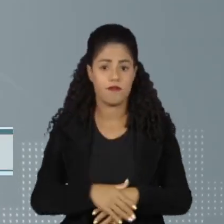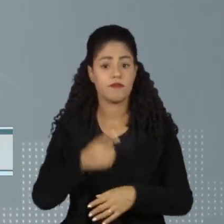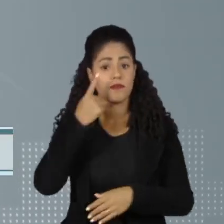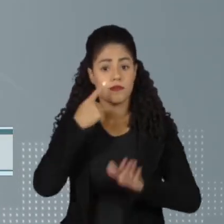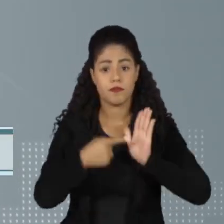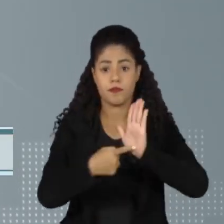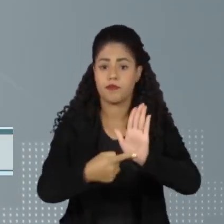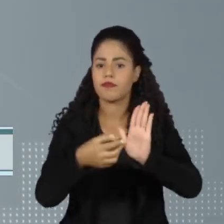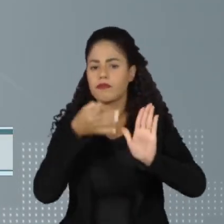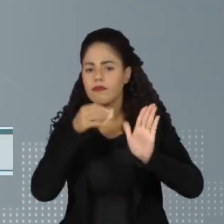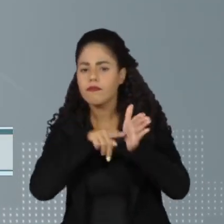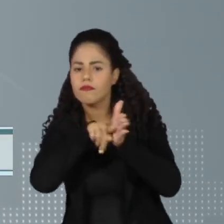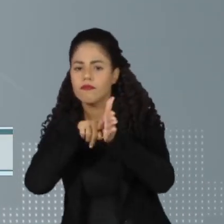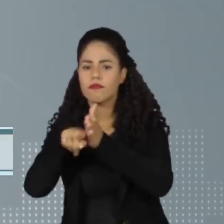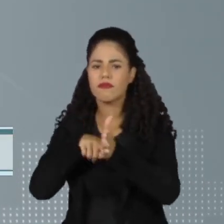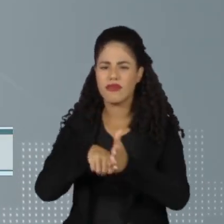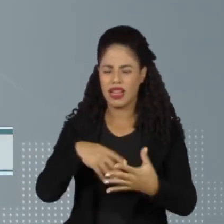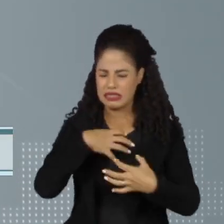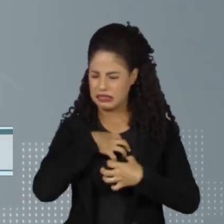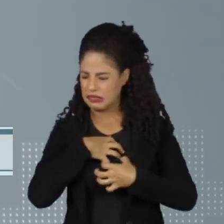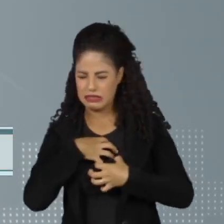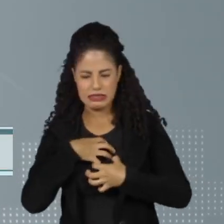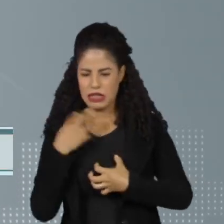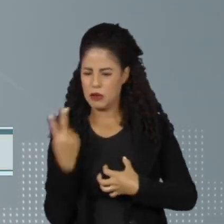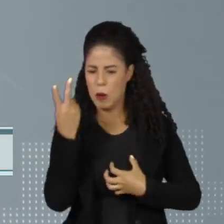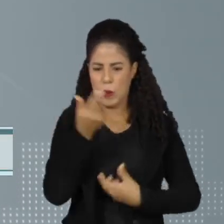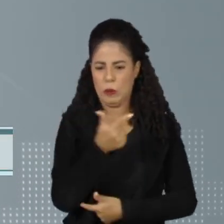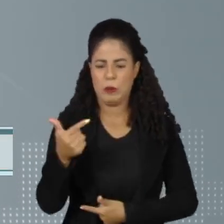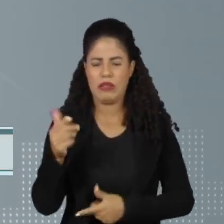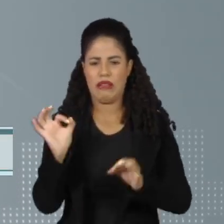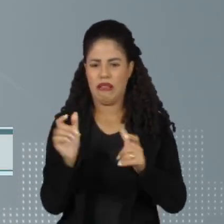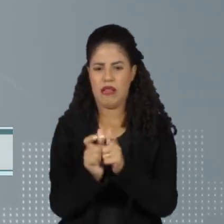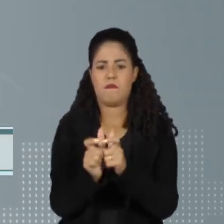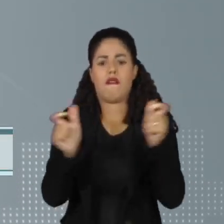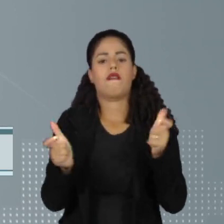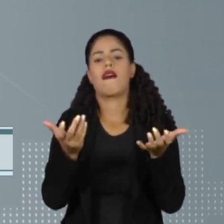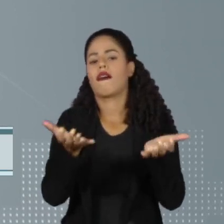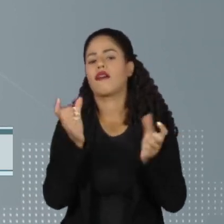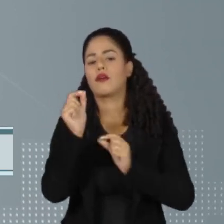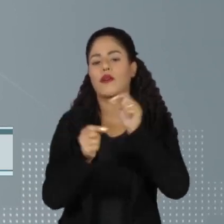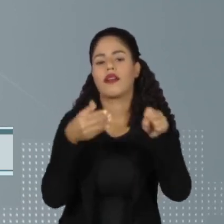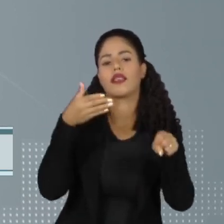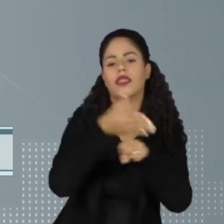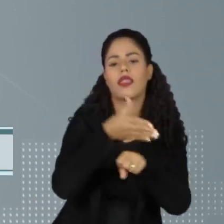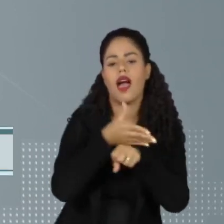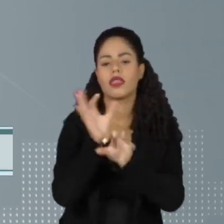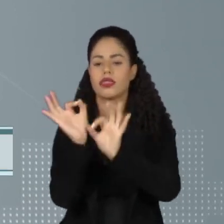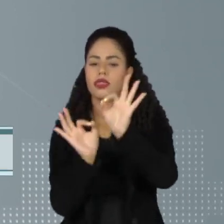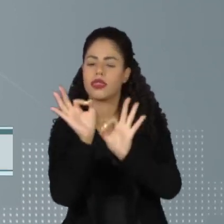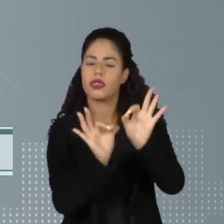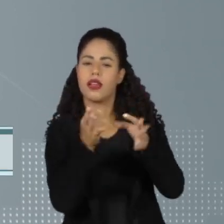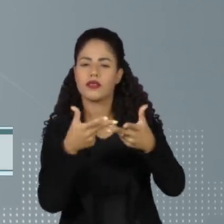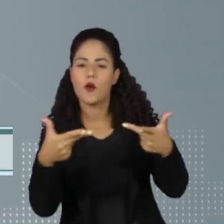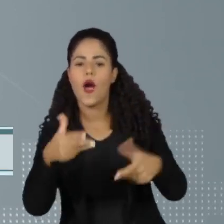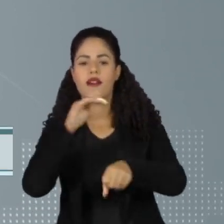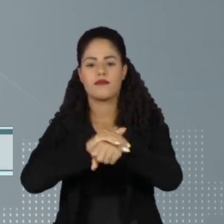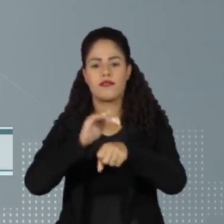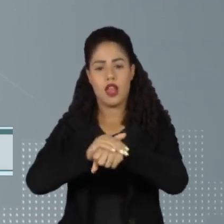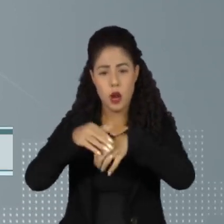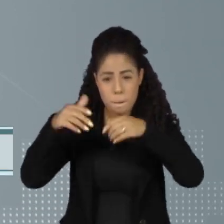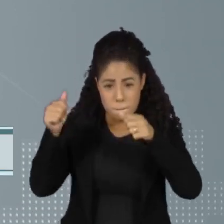professores não se sentem valorizados. Que a maioria gostaria de participar da elaboração de novas políticas